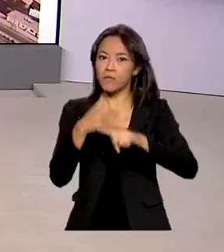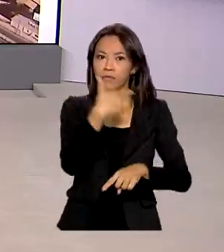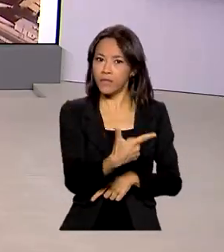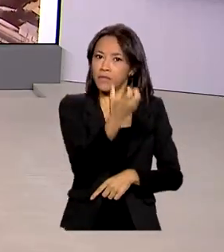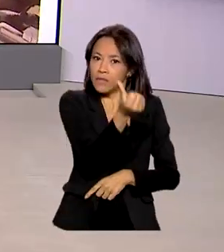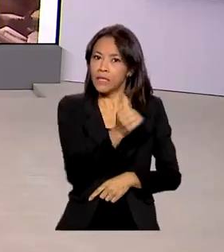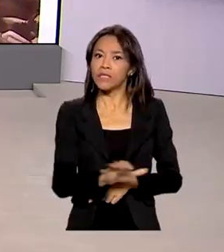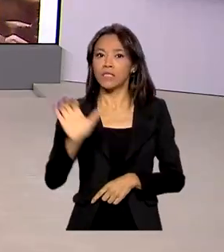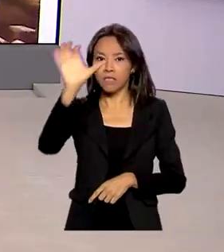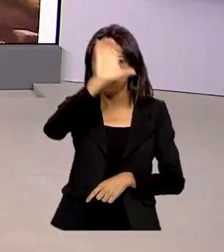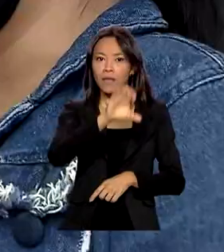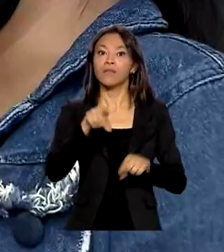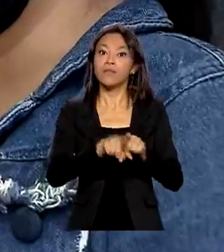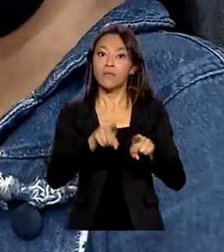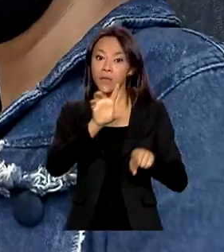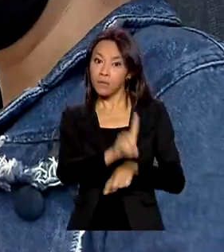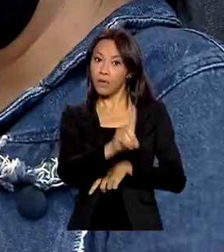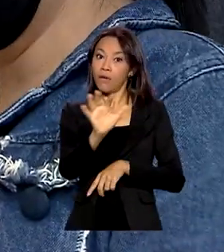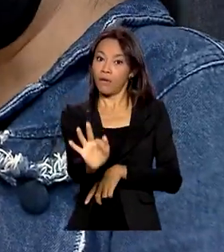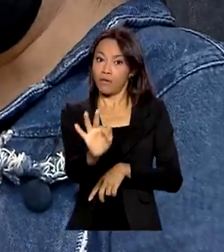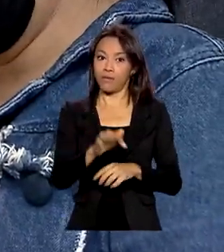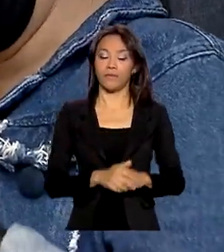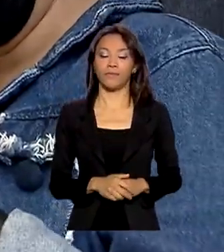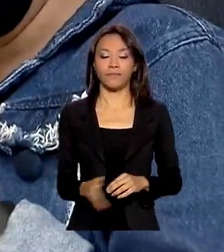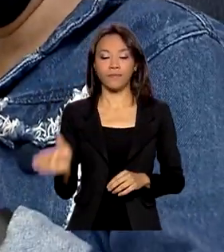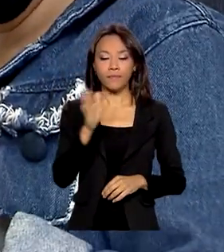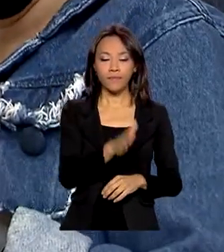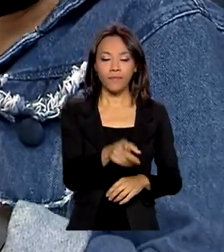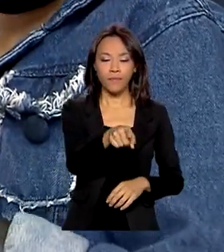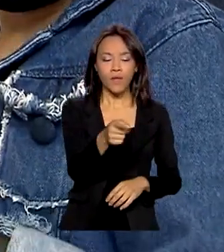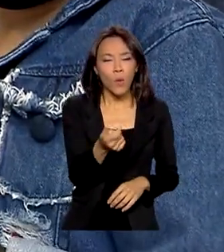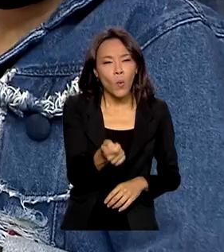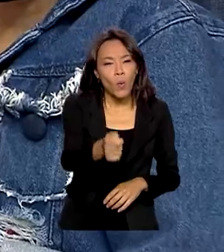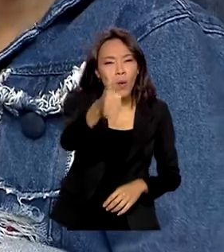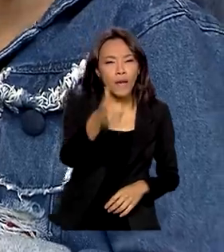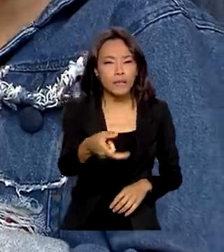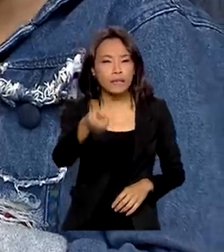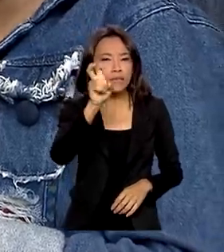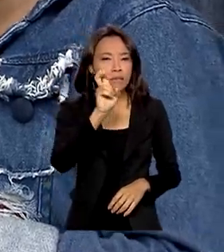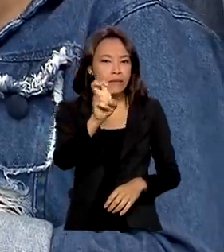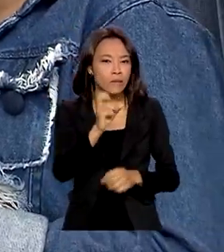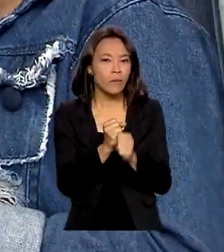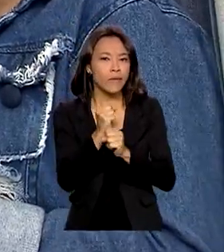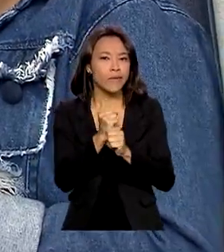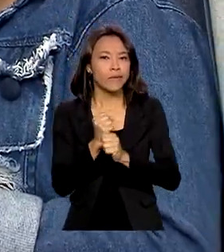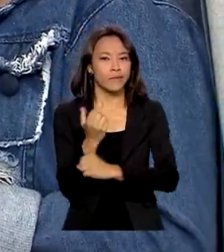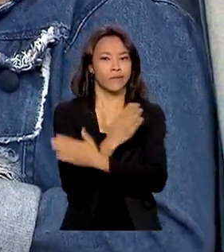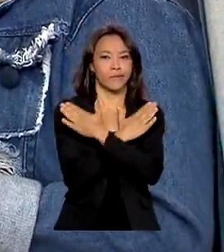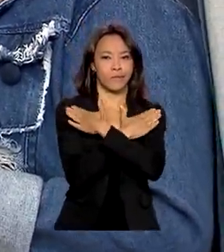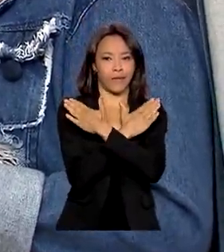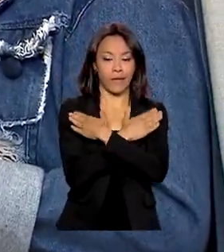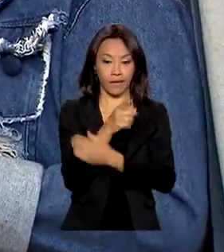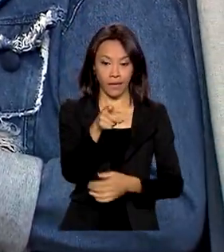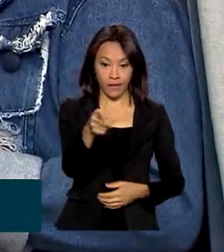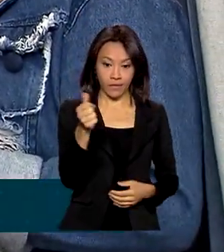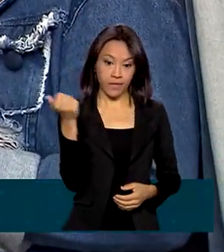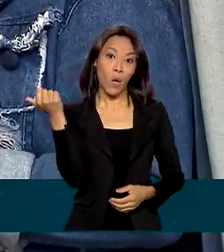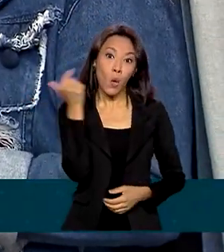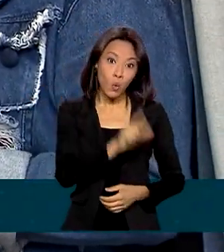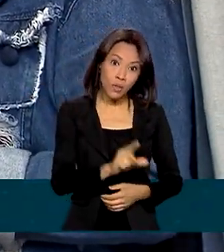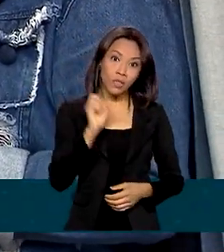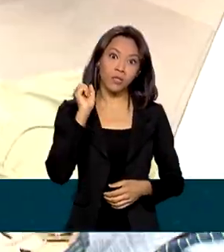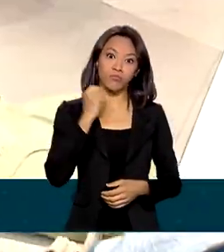e no Distrito Federal. Depois de quase 5 anos desempregada, Catilce conseguiu um emprego de